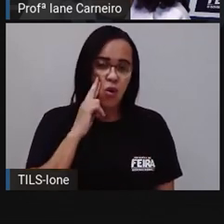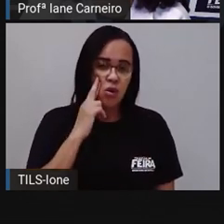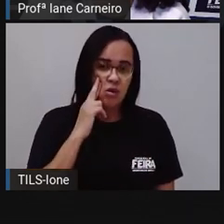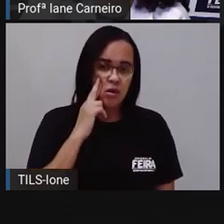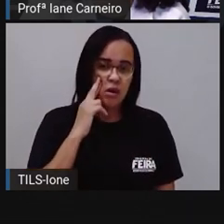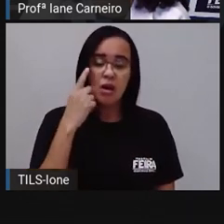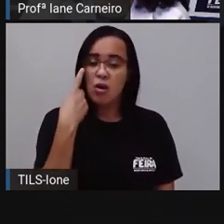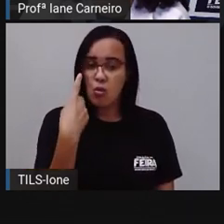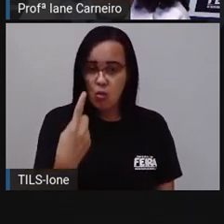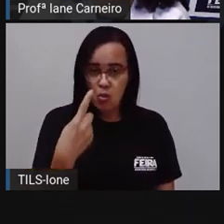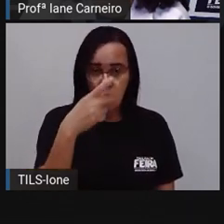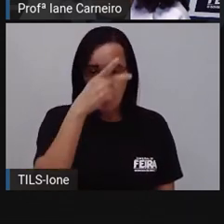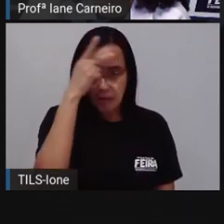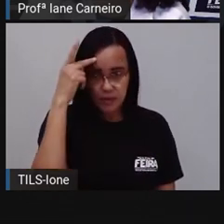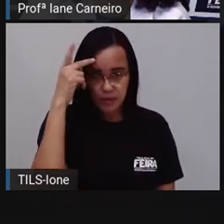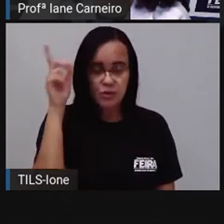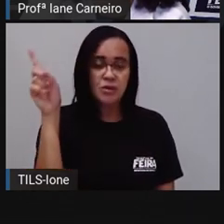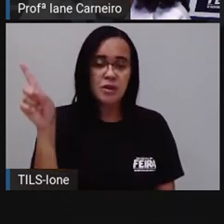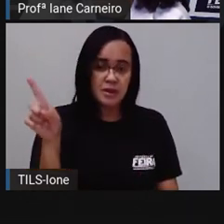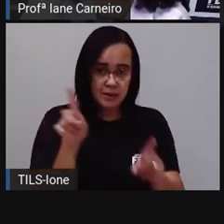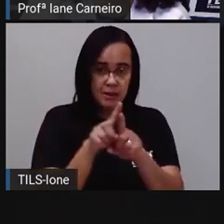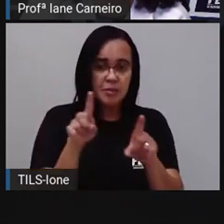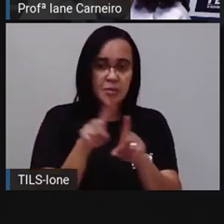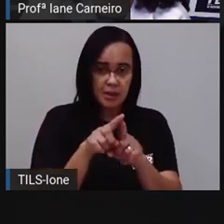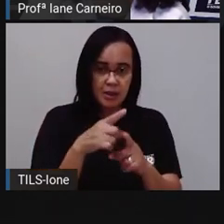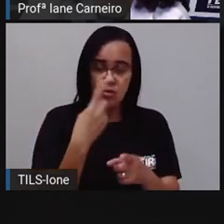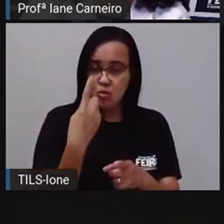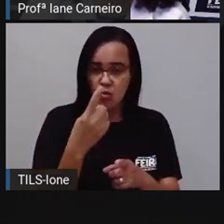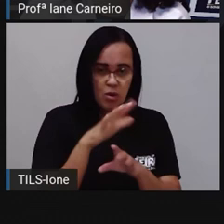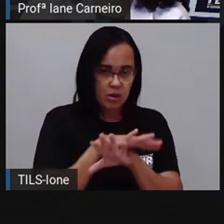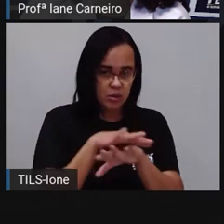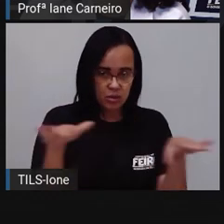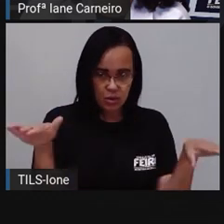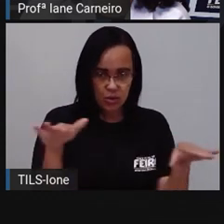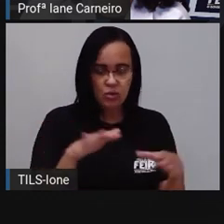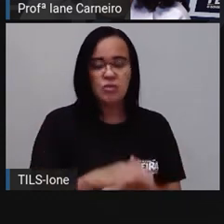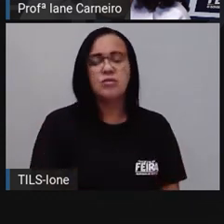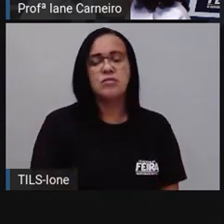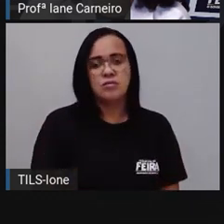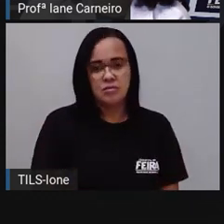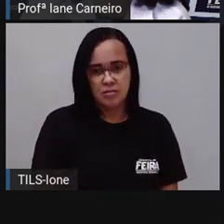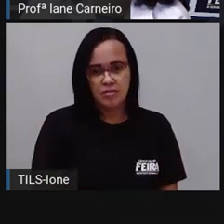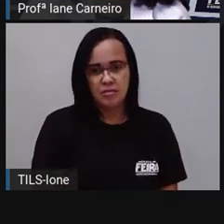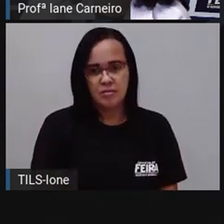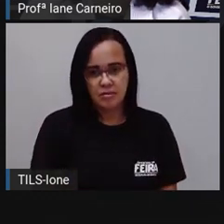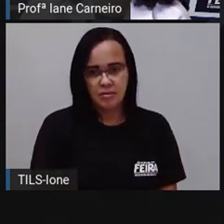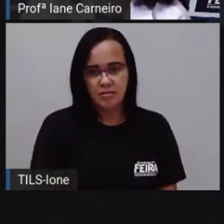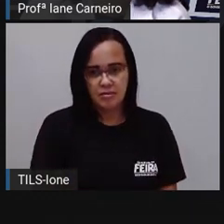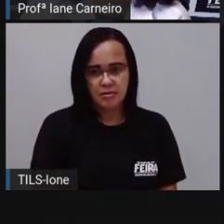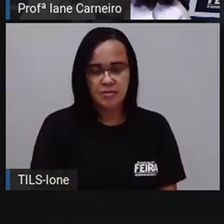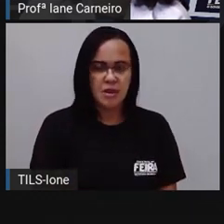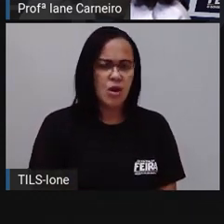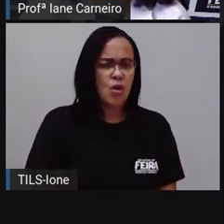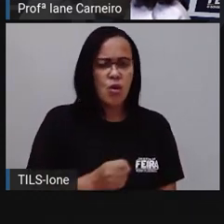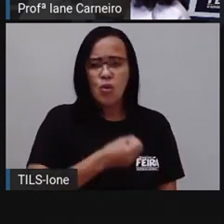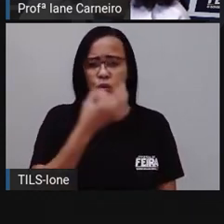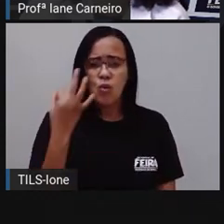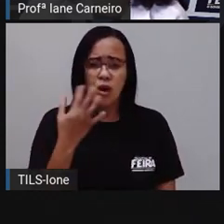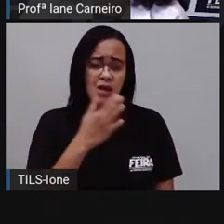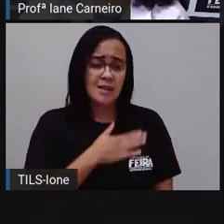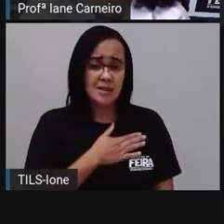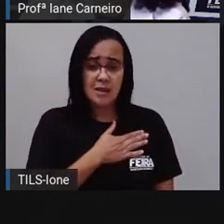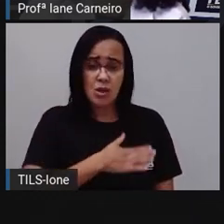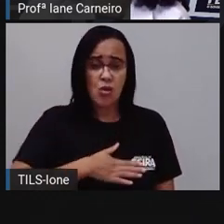coloca, ó, no numeral 1, tá vendo? Uma só, prefere a cor rosa. Quantas preferem a